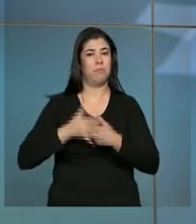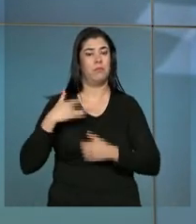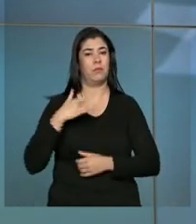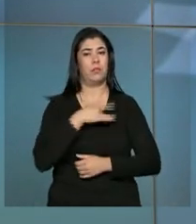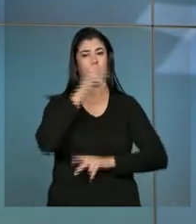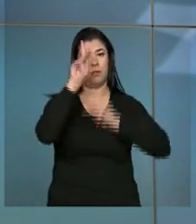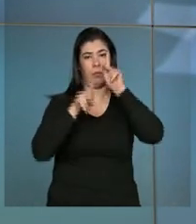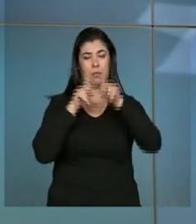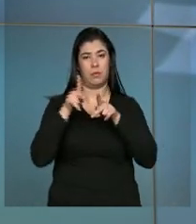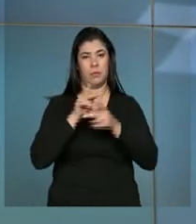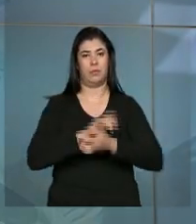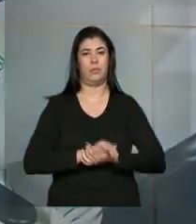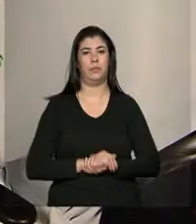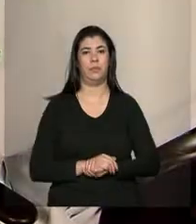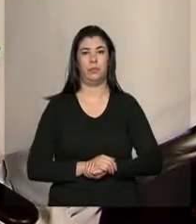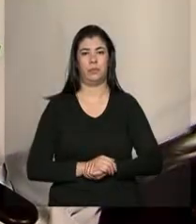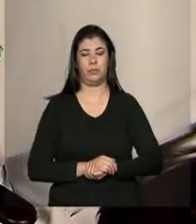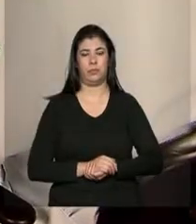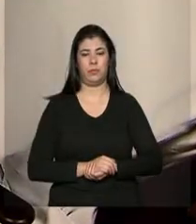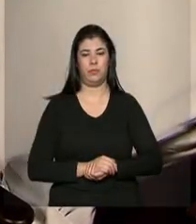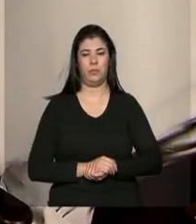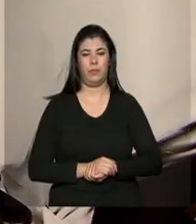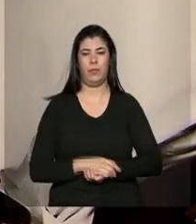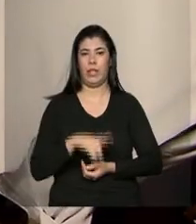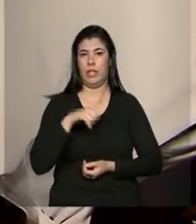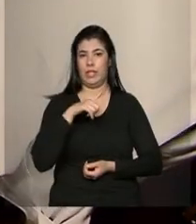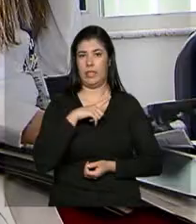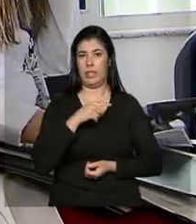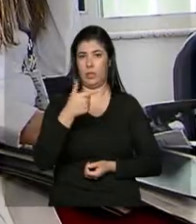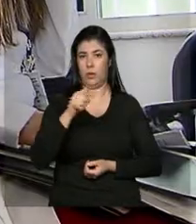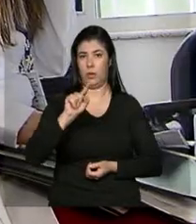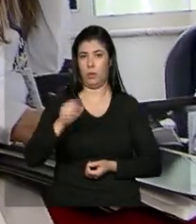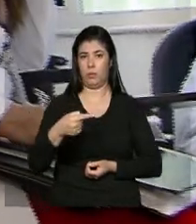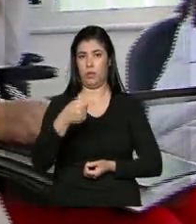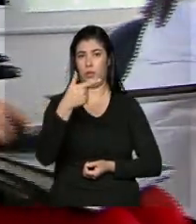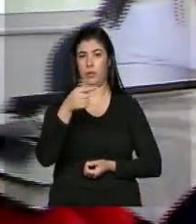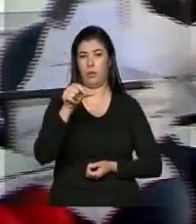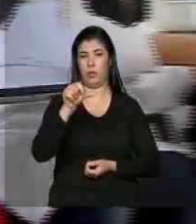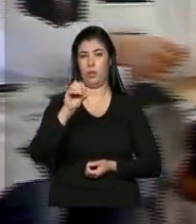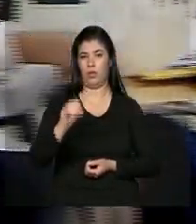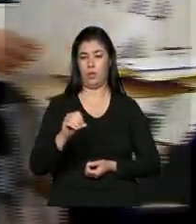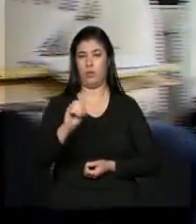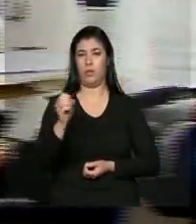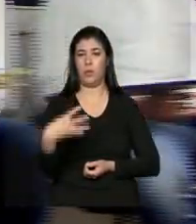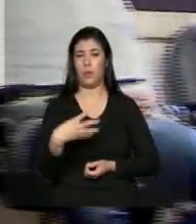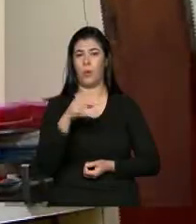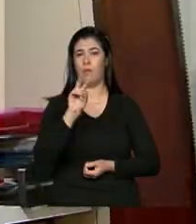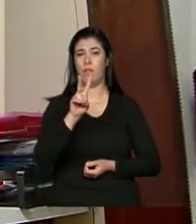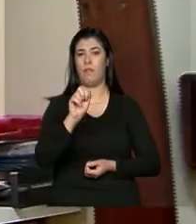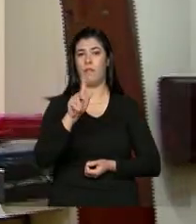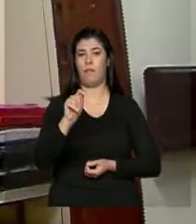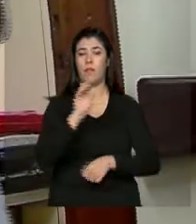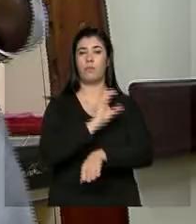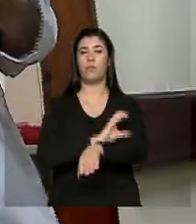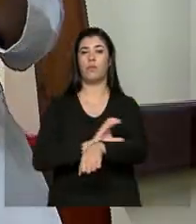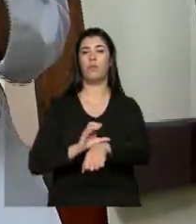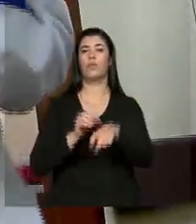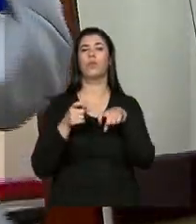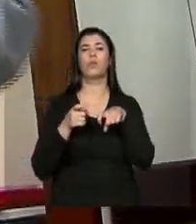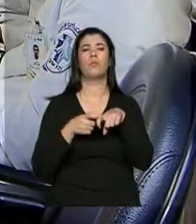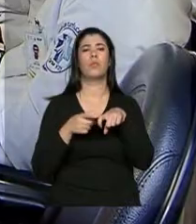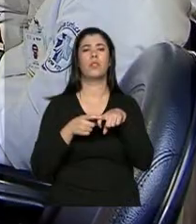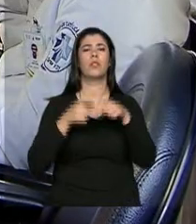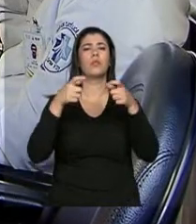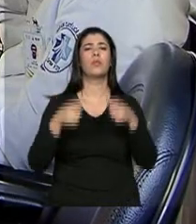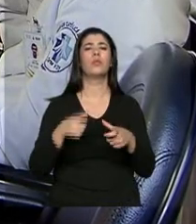população. São 2.290 novas vagas de medicina. Os cursos vão